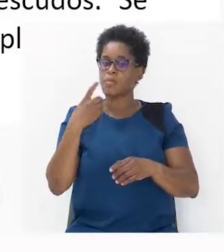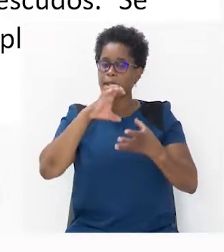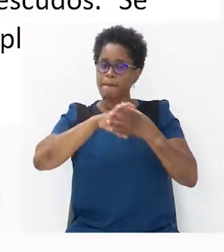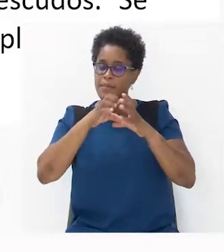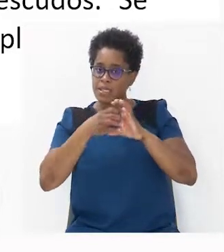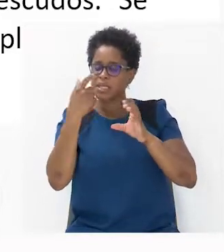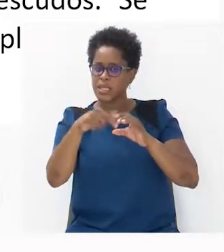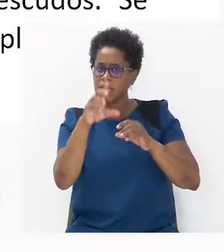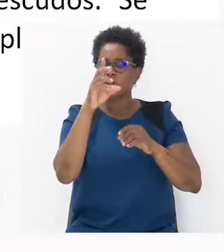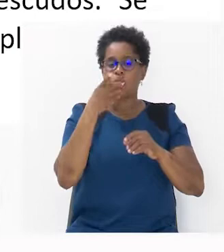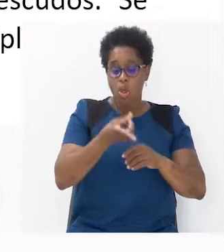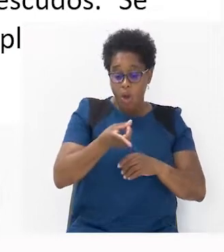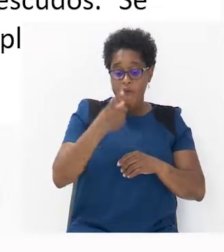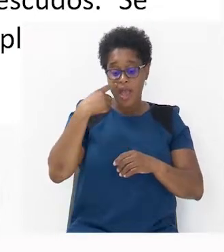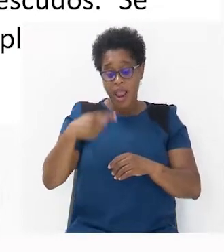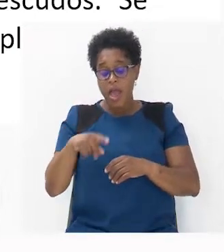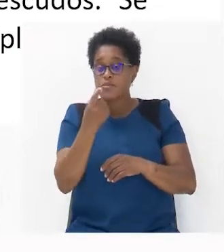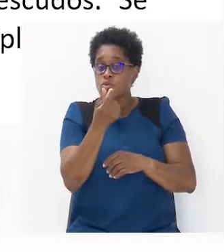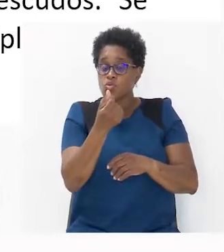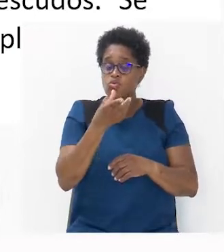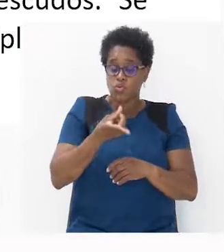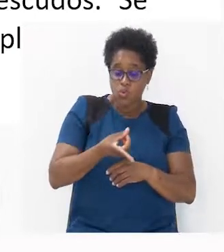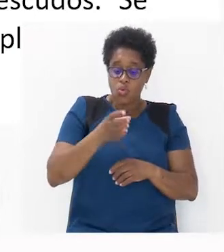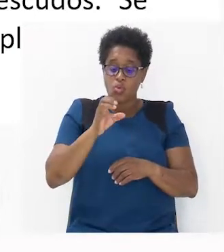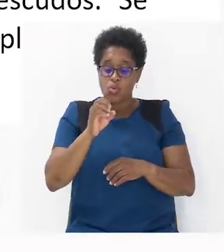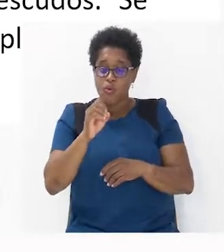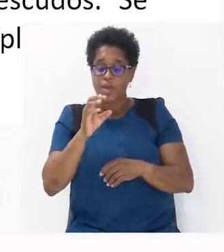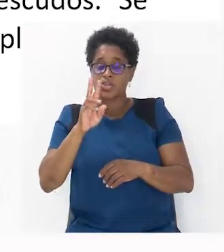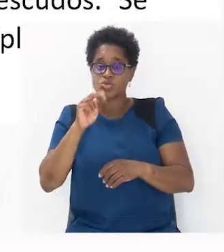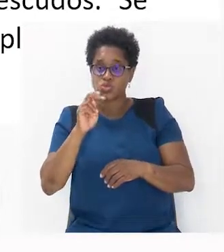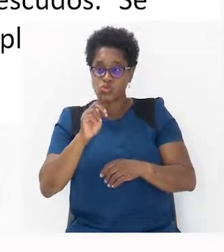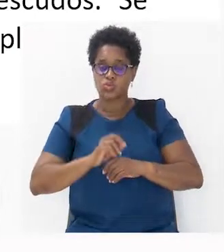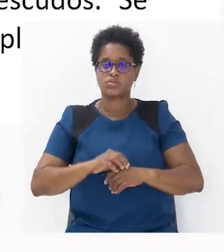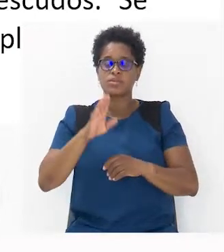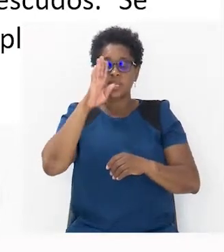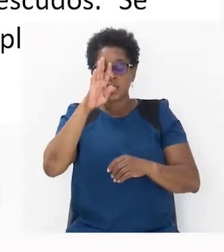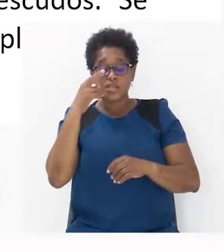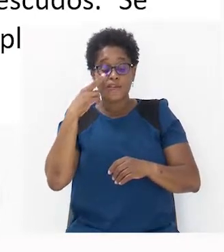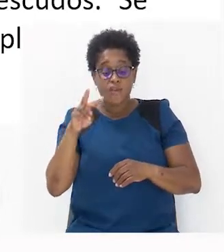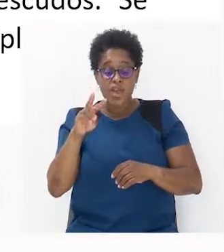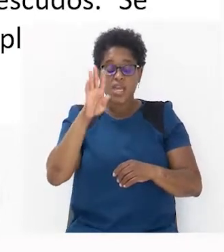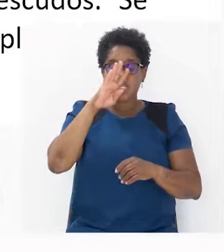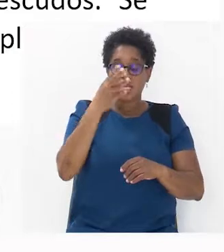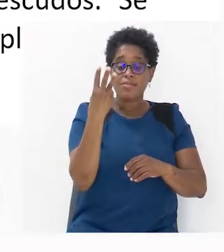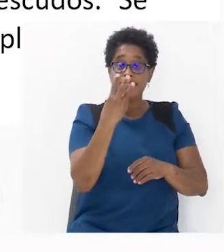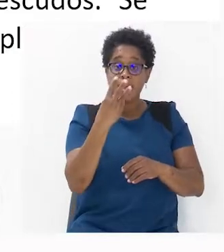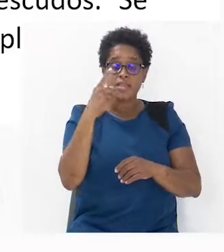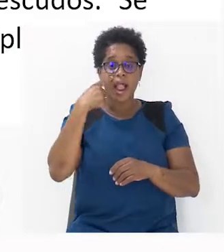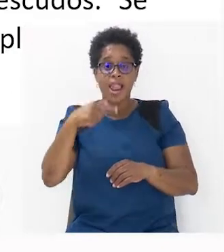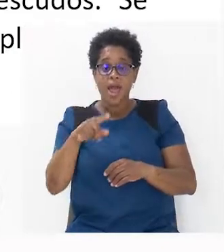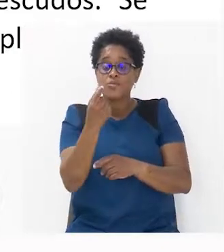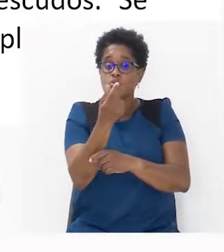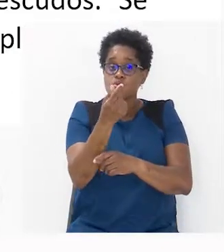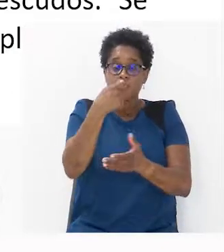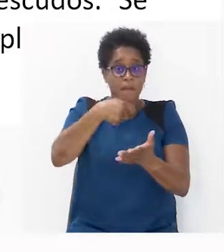9 lápis, custa 90 escudos. Bom, se repararem, se 3 lápis custam